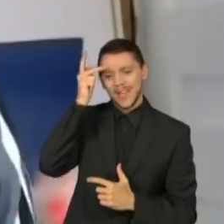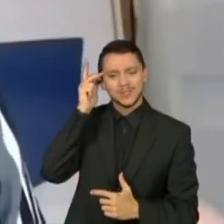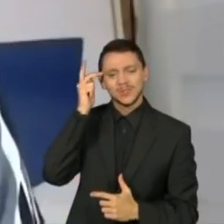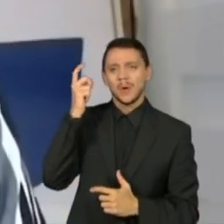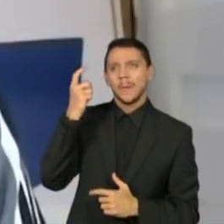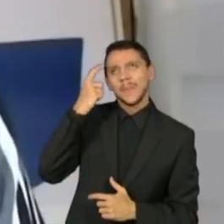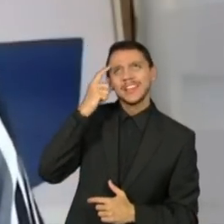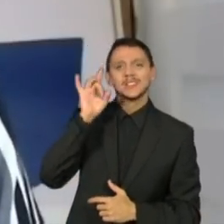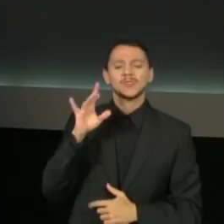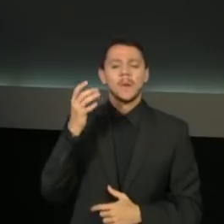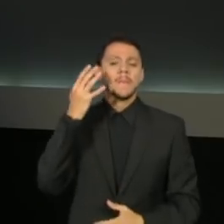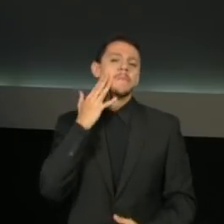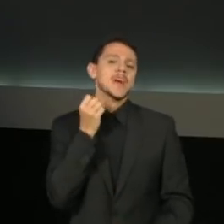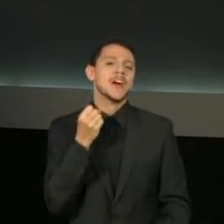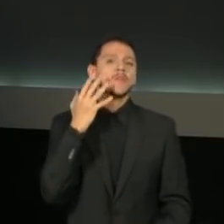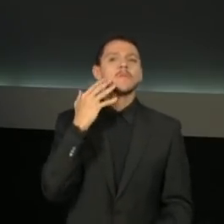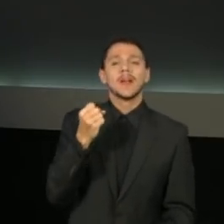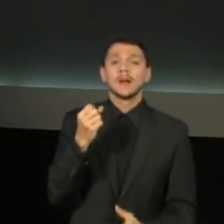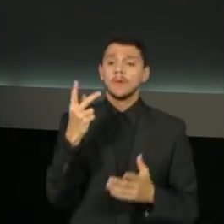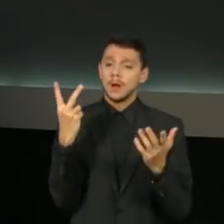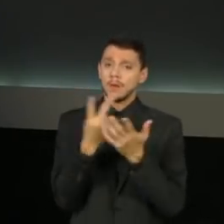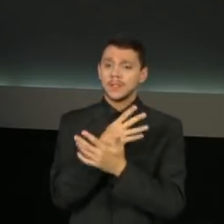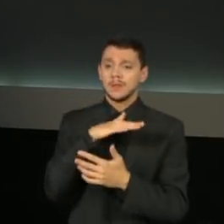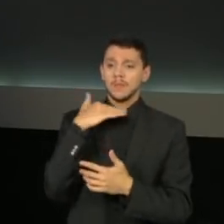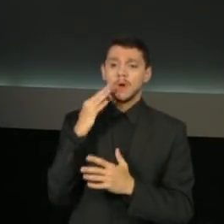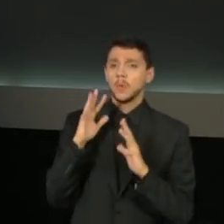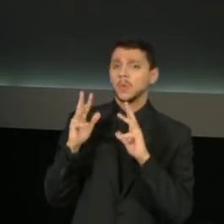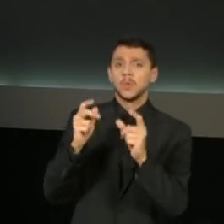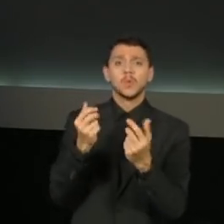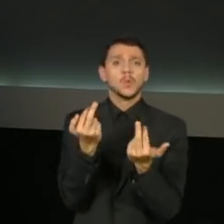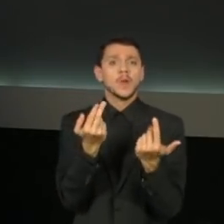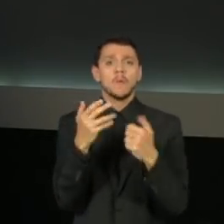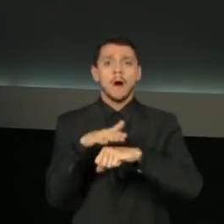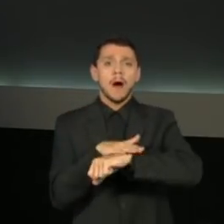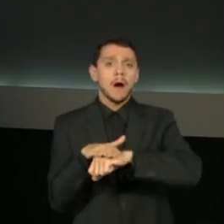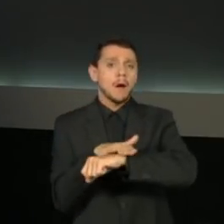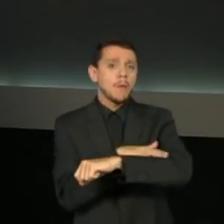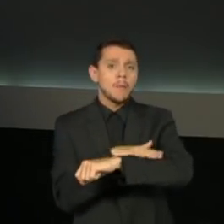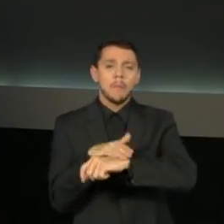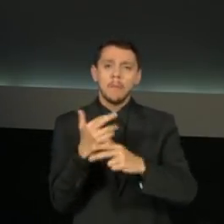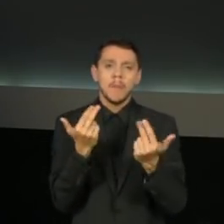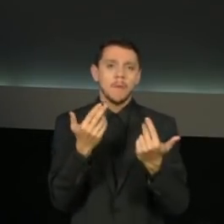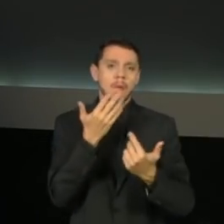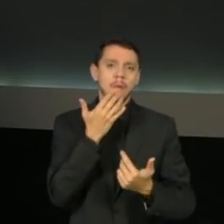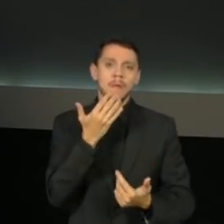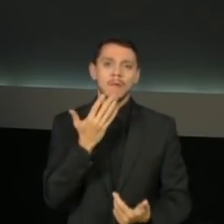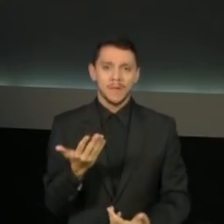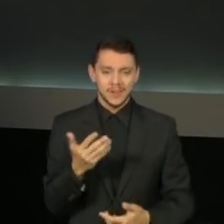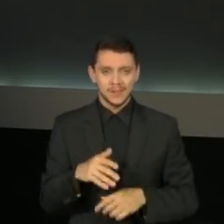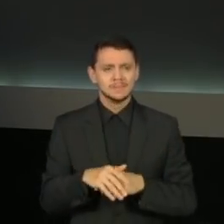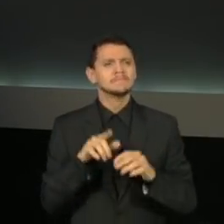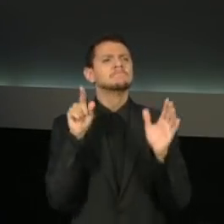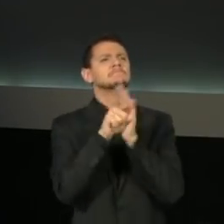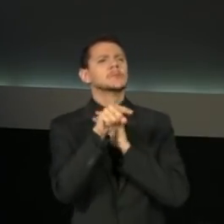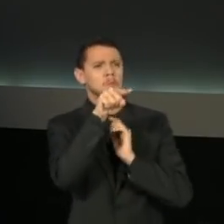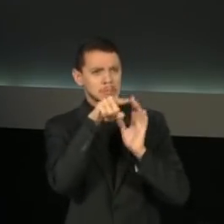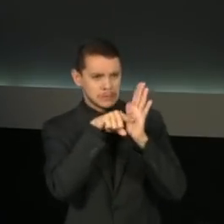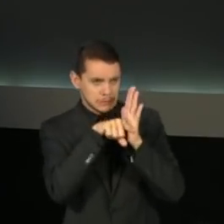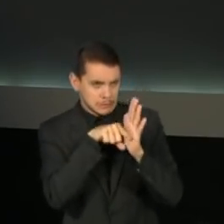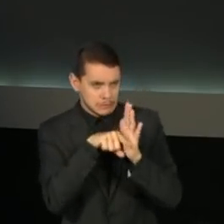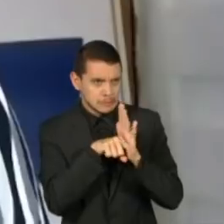ficaram iguais na morte. E você investigou às 96 horas pós